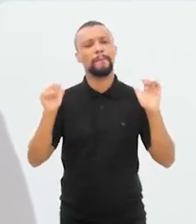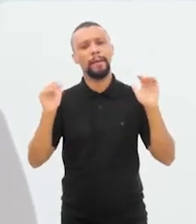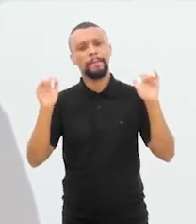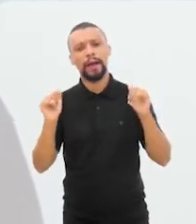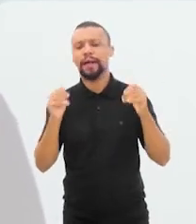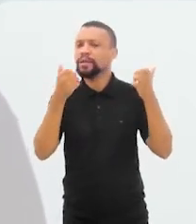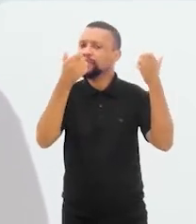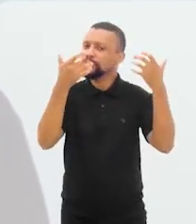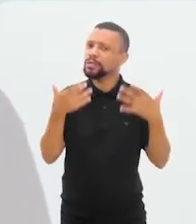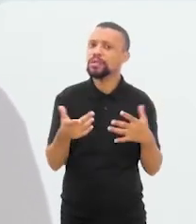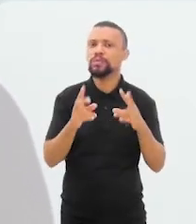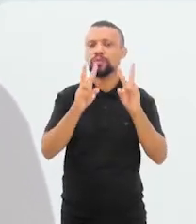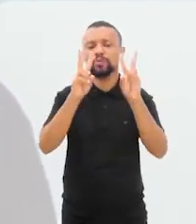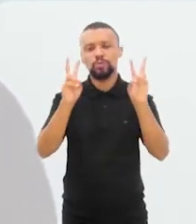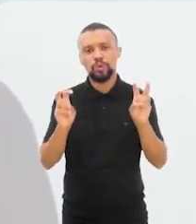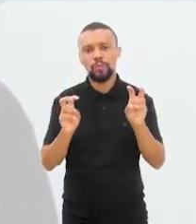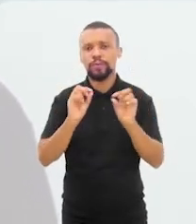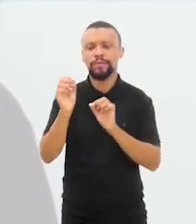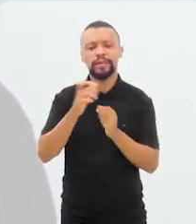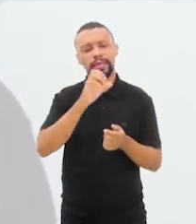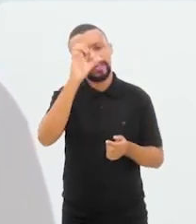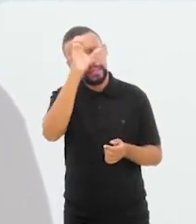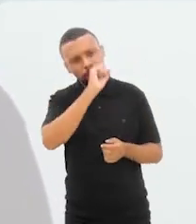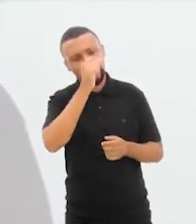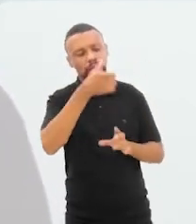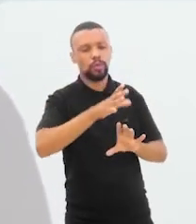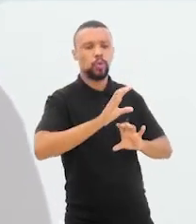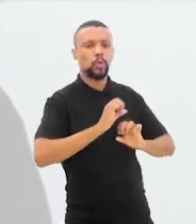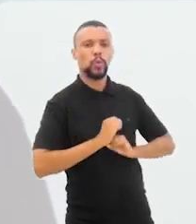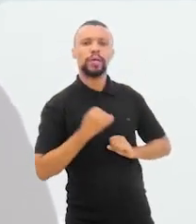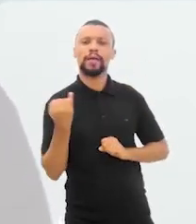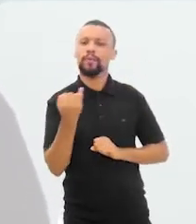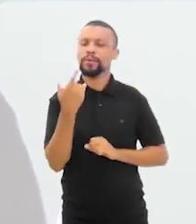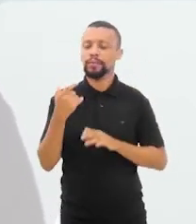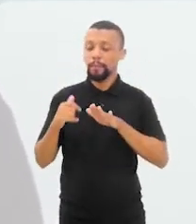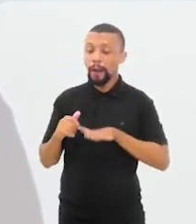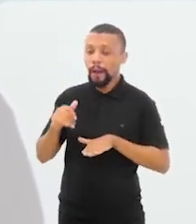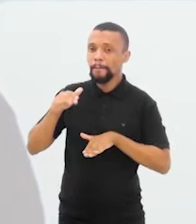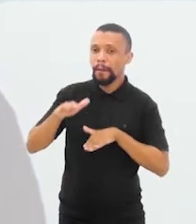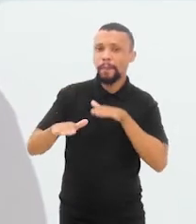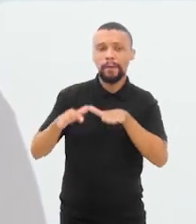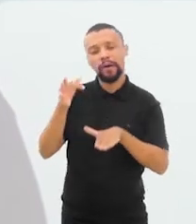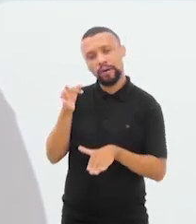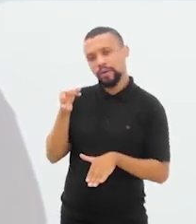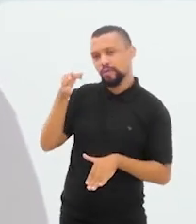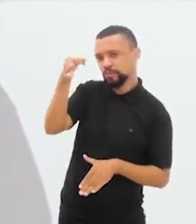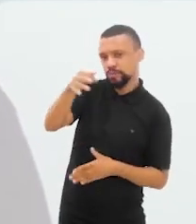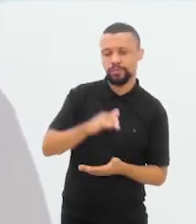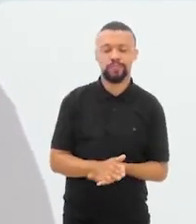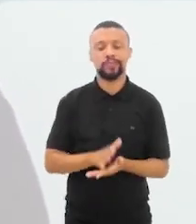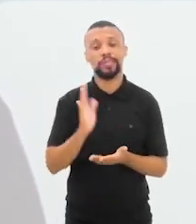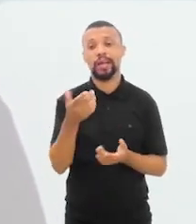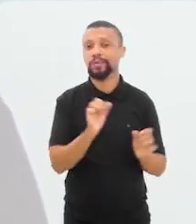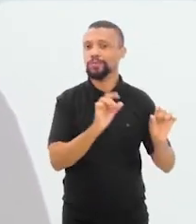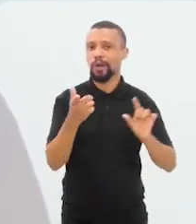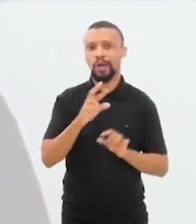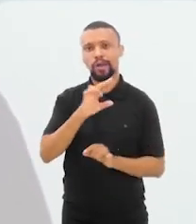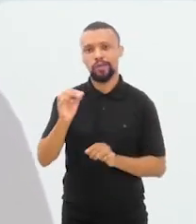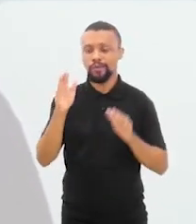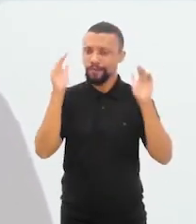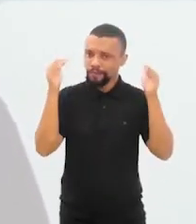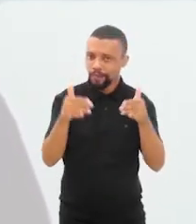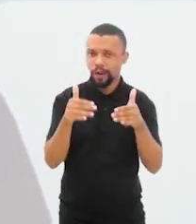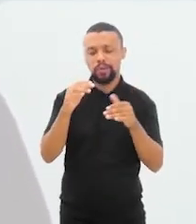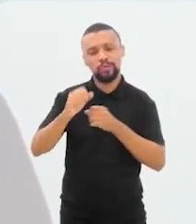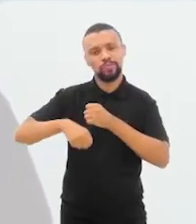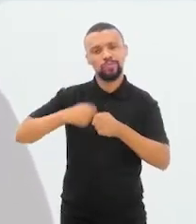vocês se despedissem também falando do que vocês absorveram, do que é importante para os próximos passos, já que o Rio em Foco,